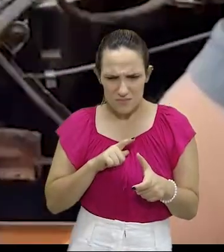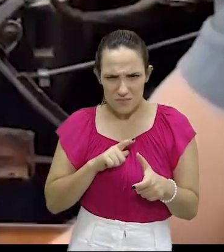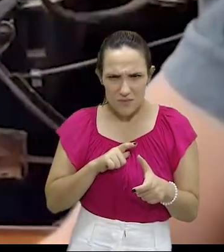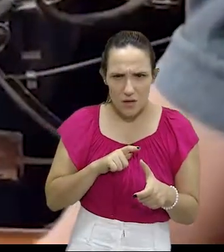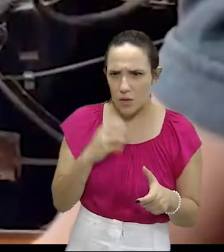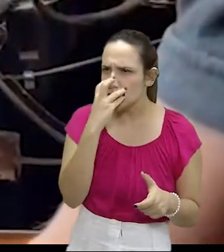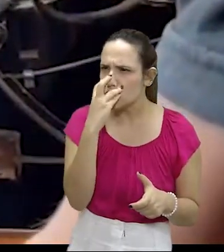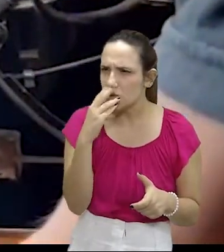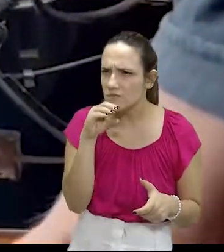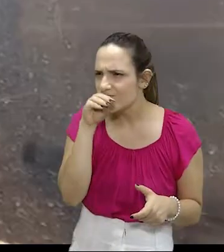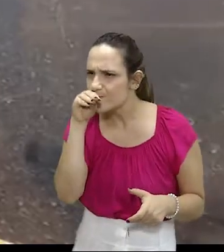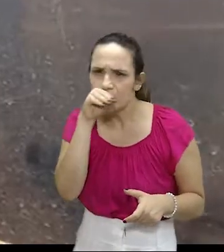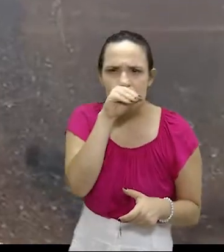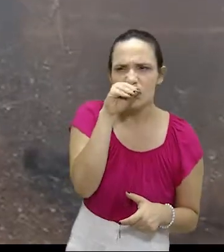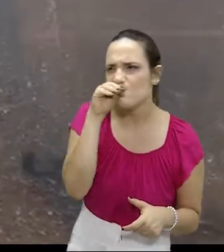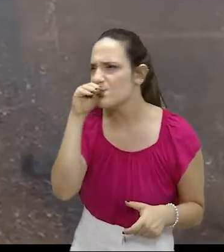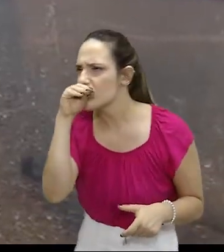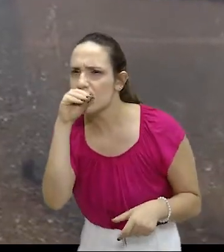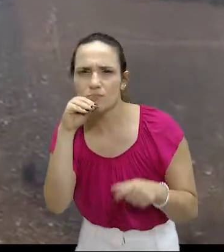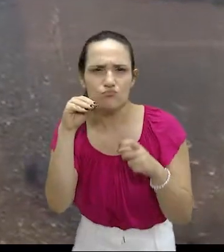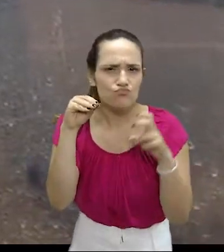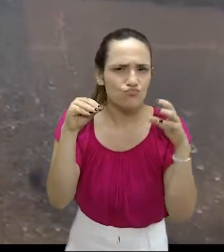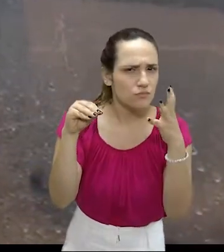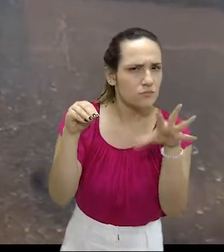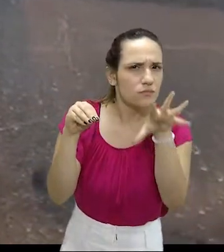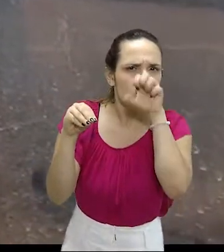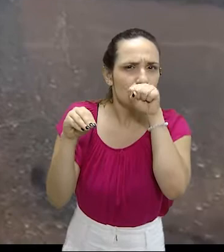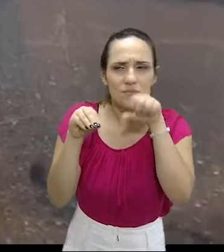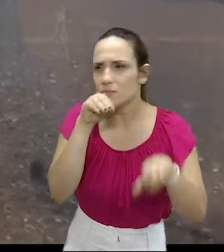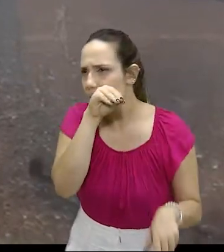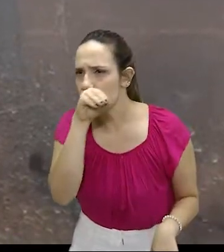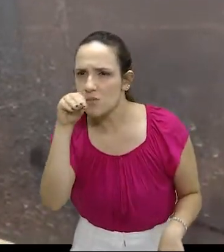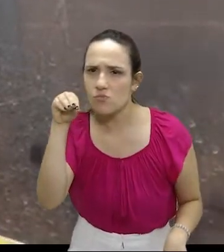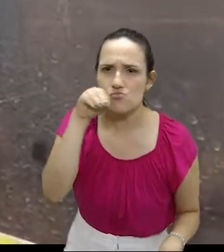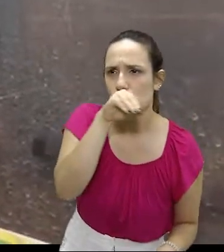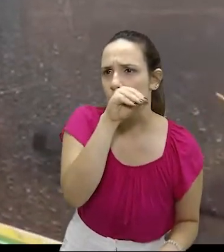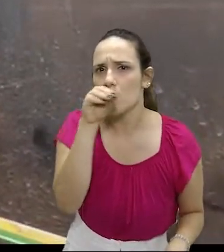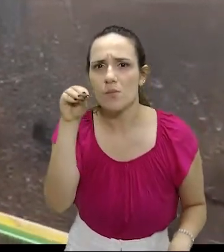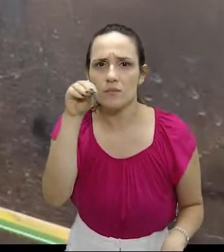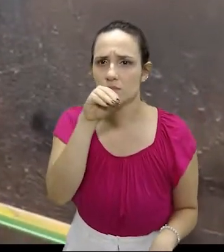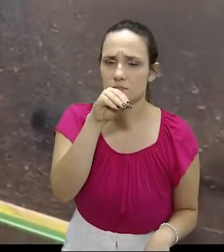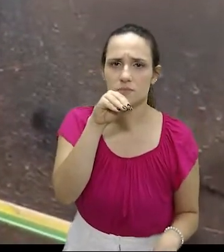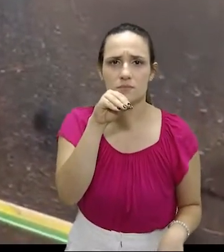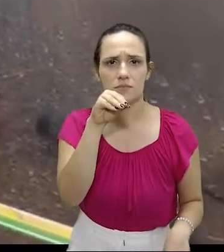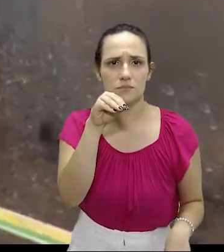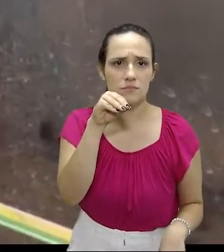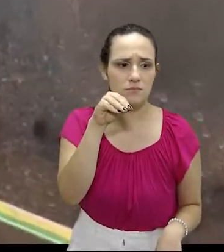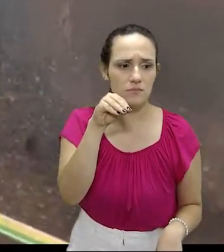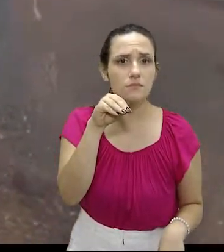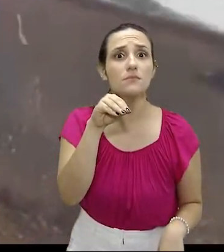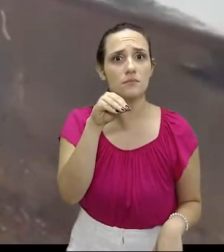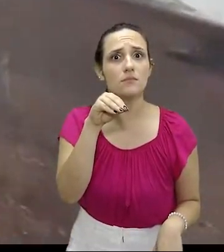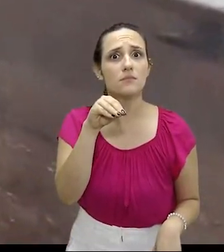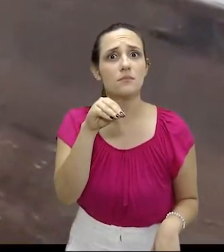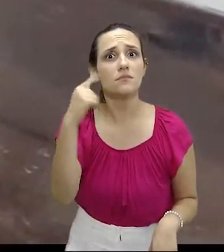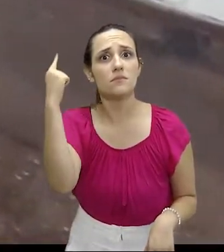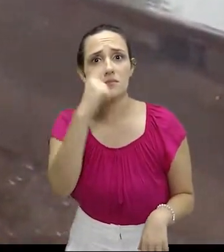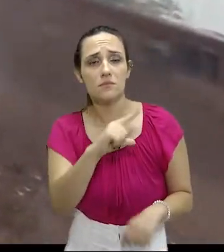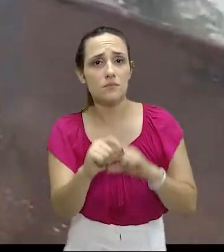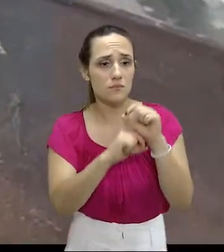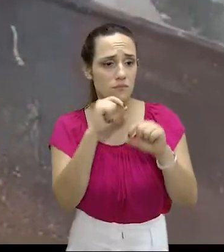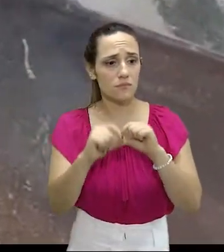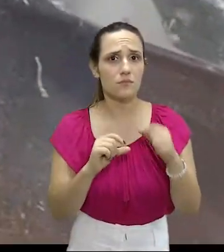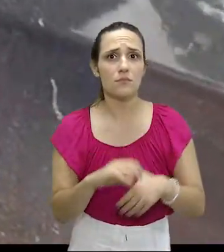apontou para nós e outra parte na lataria, para a lama lateral, para a lama dianteira desse automóvel.